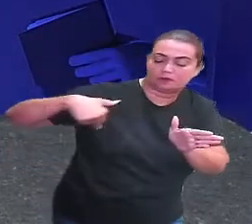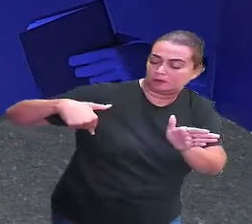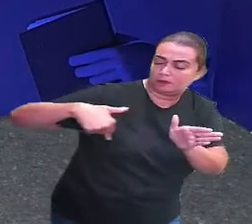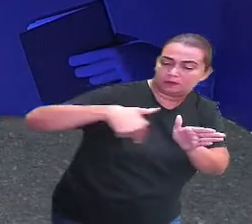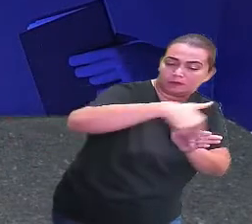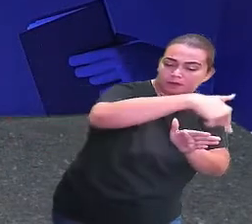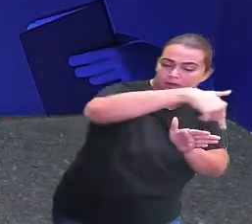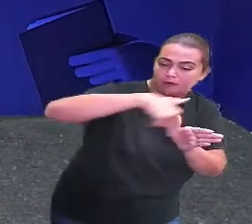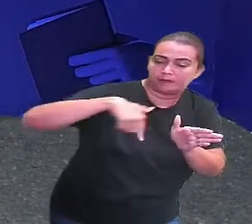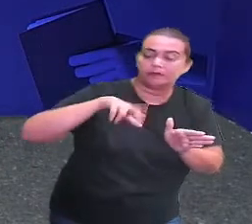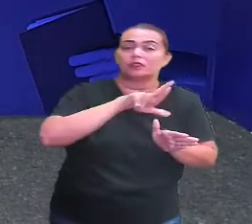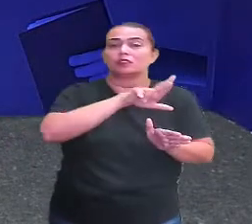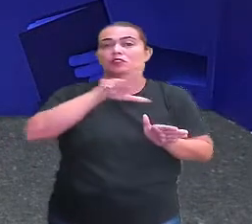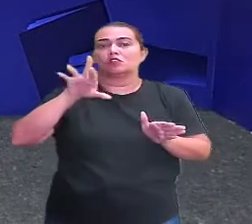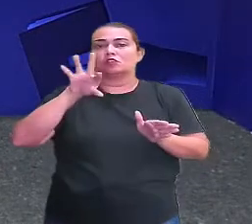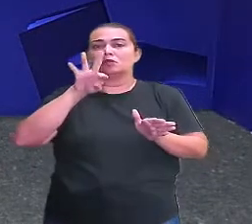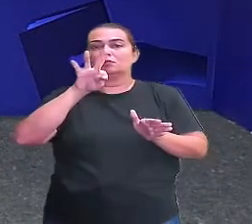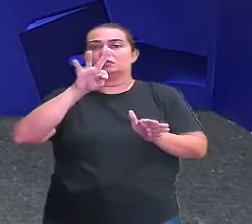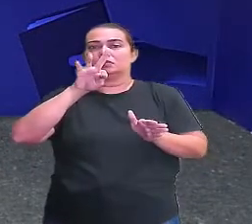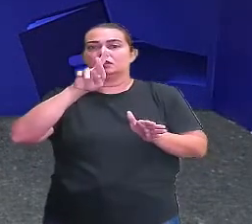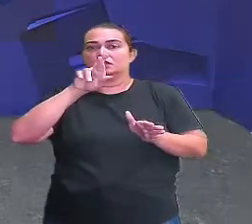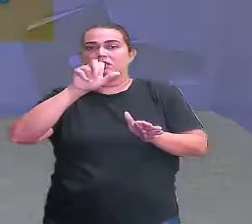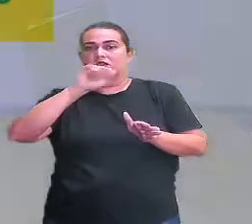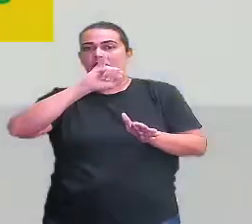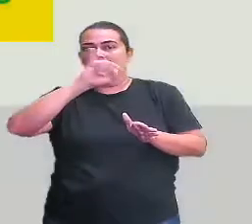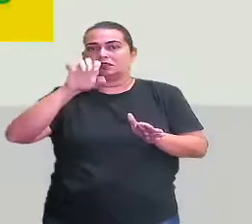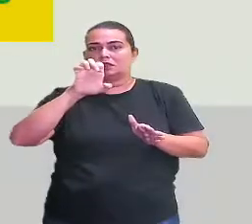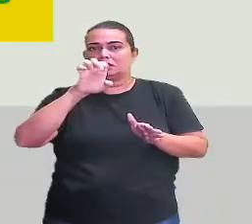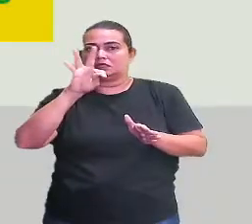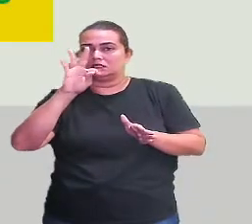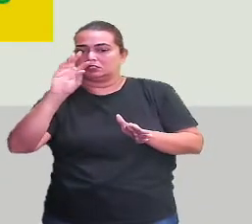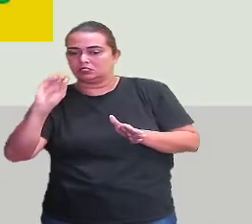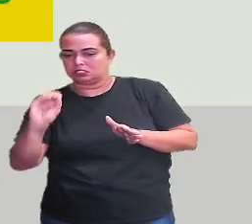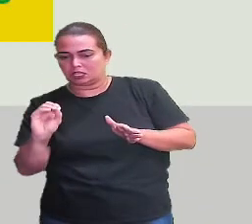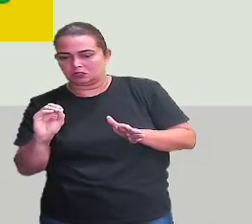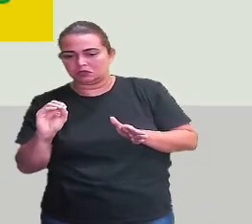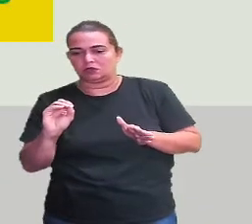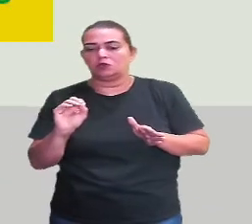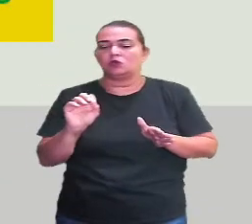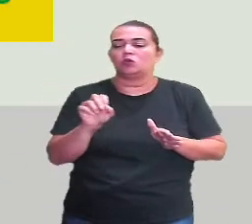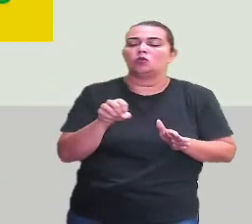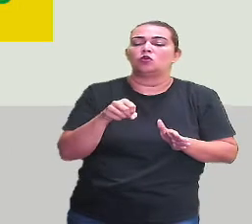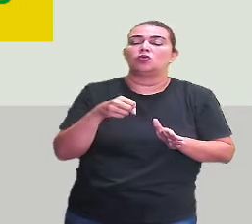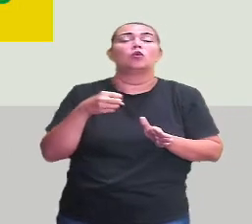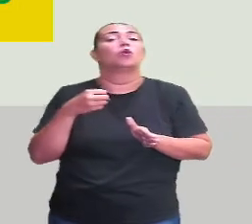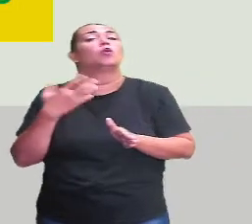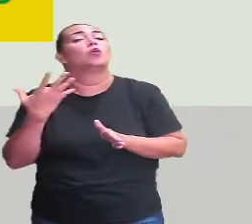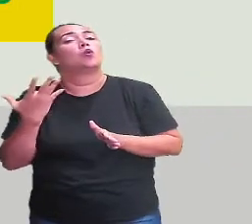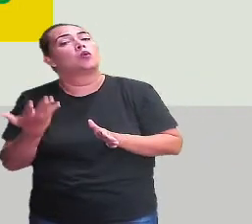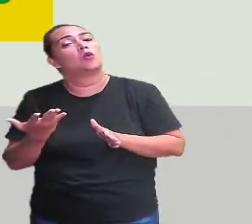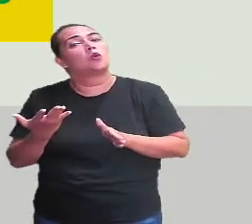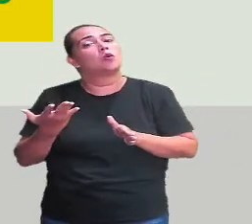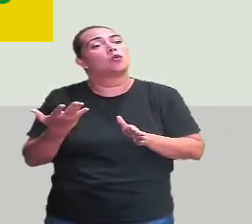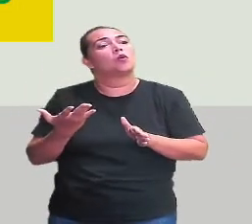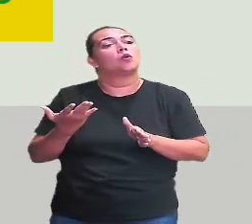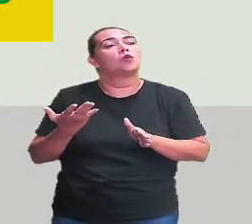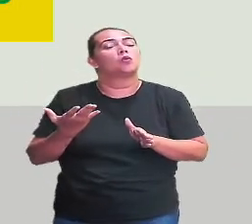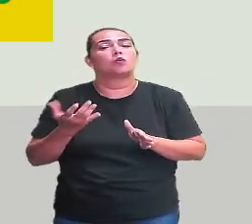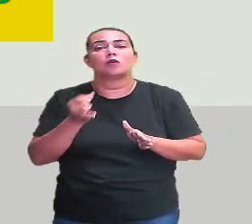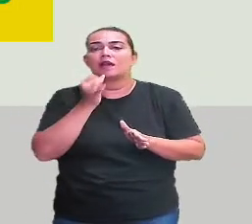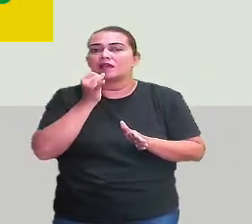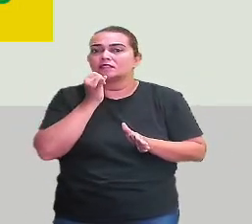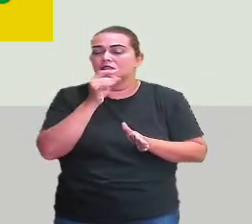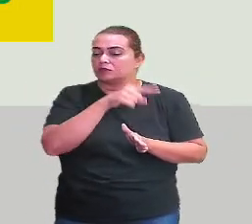TRAJETO, tá bom? Ou pode ser o ato de percorrer esse espaço, ou uma